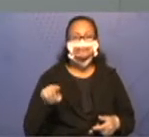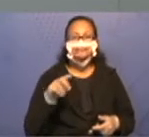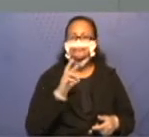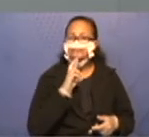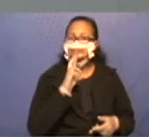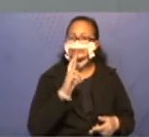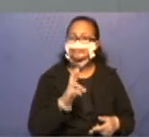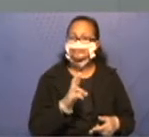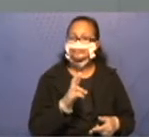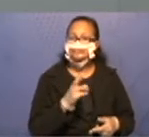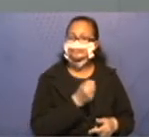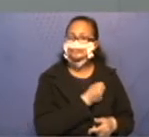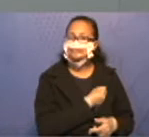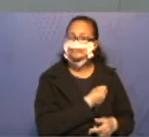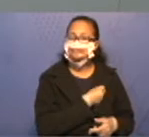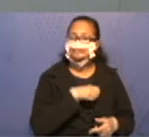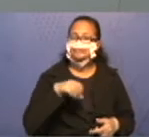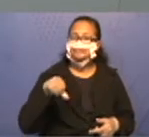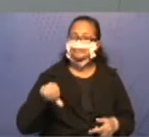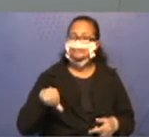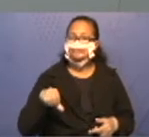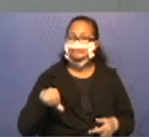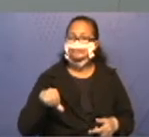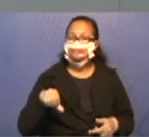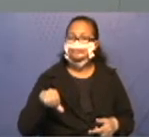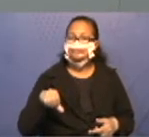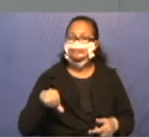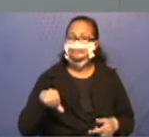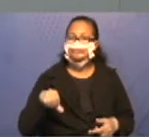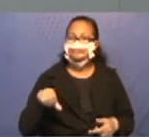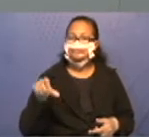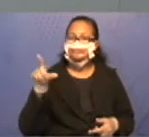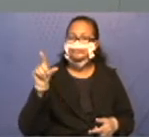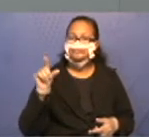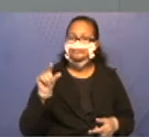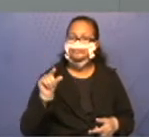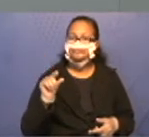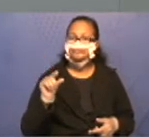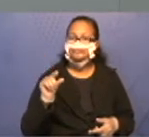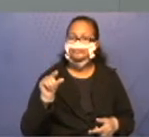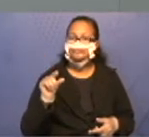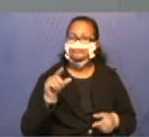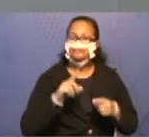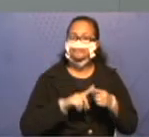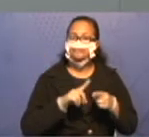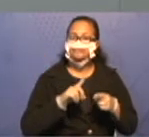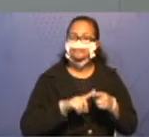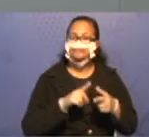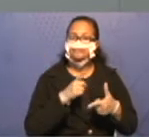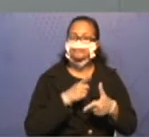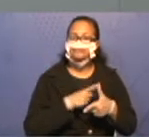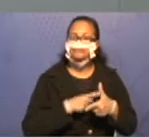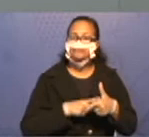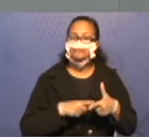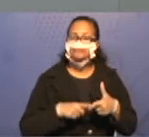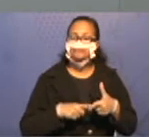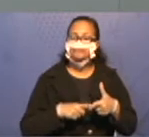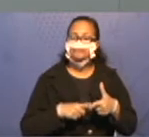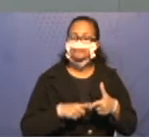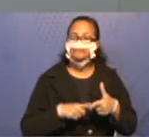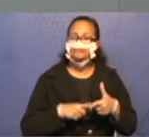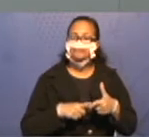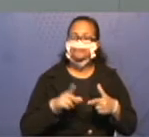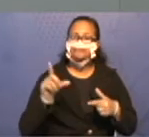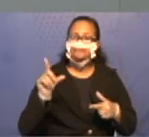respondam que o algarismo 9 tem seu valor diminuído. Porque quando é divisão, ele